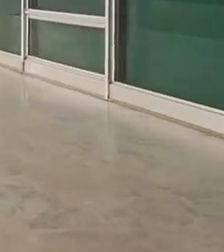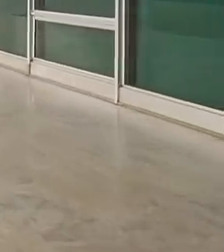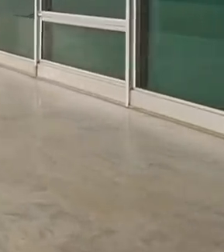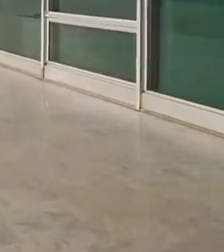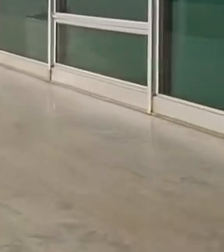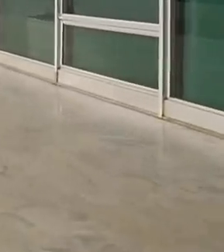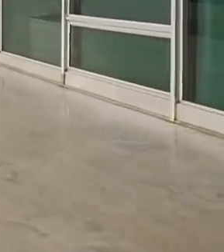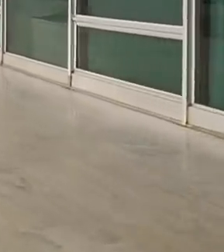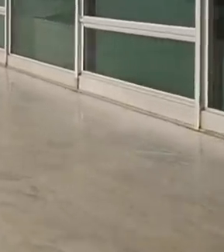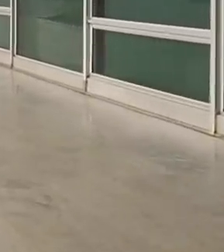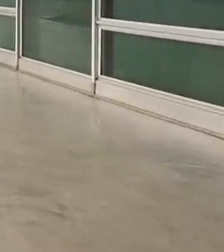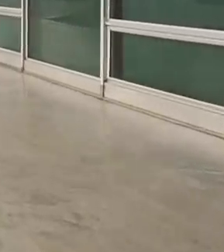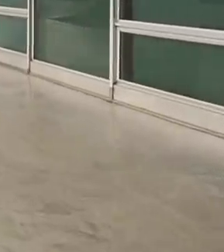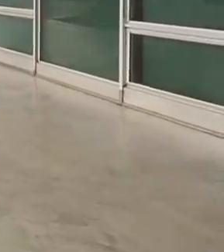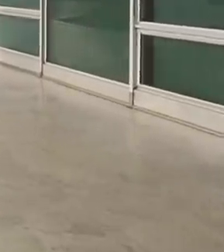Transcrição Legendas Ribeiro Transcrição e